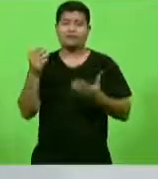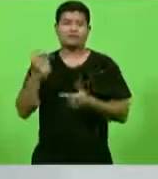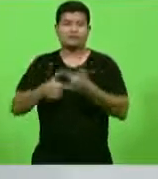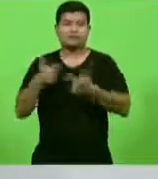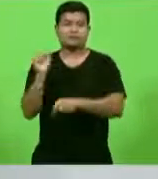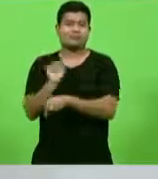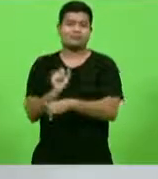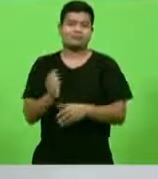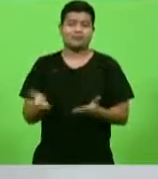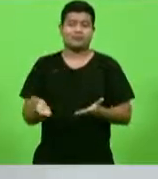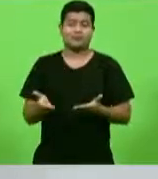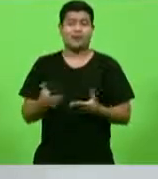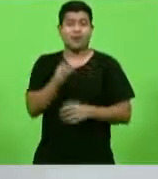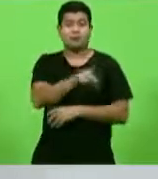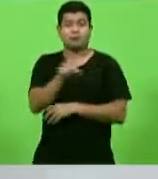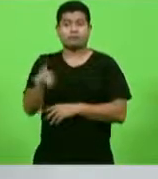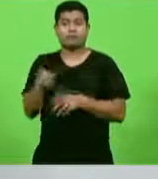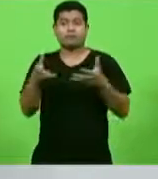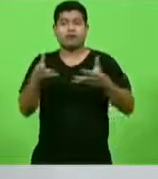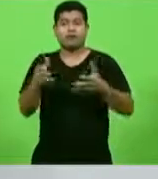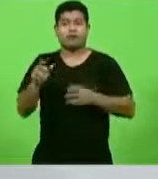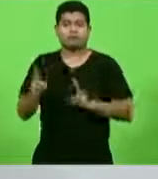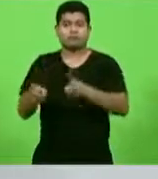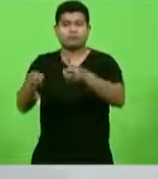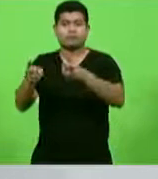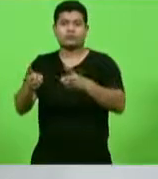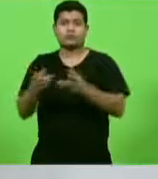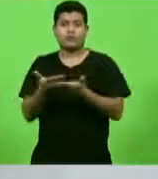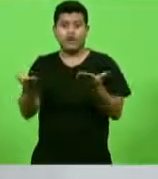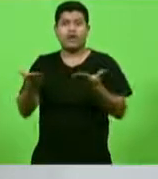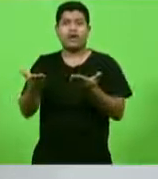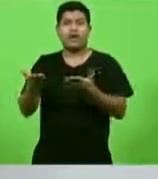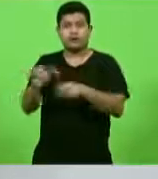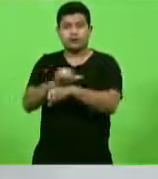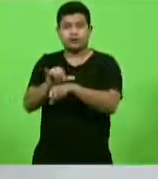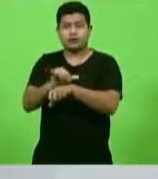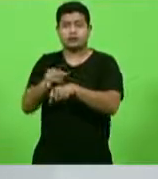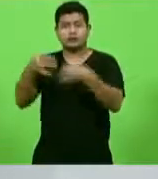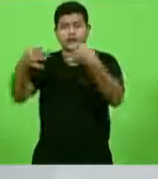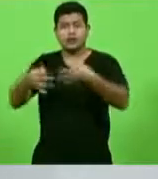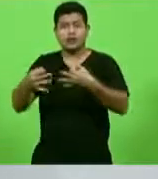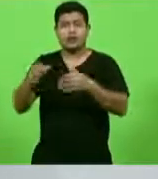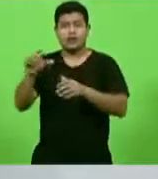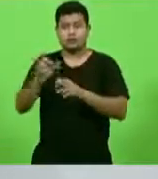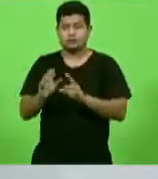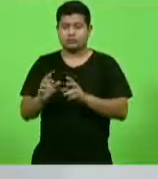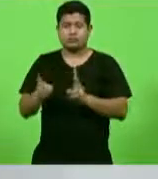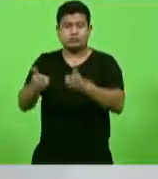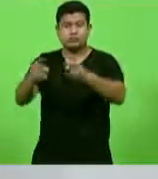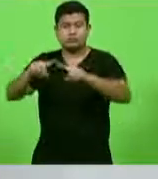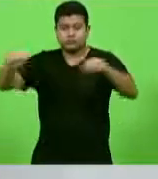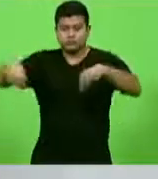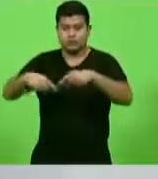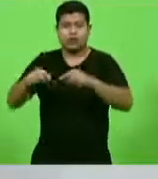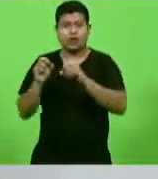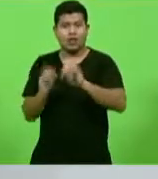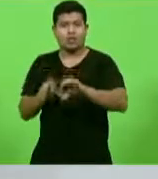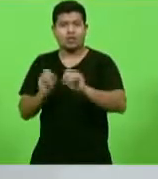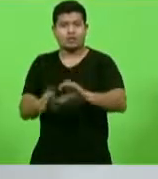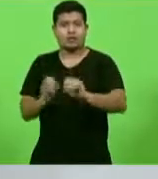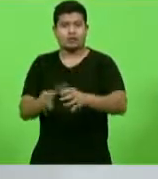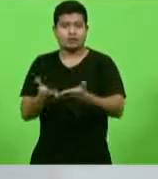essa alternativa legal, querem continuar em sala de aula, mas sem ter que abrir